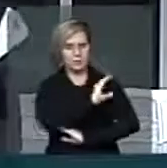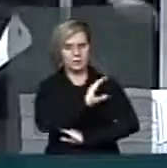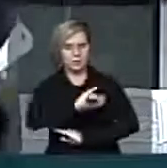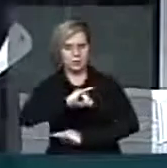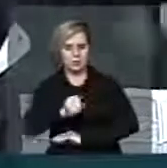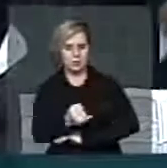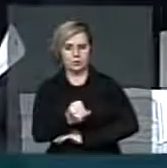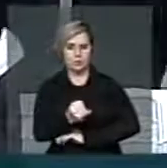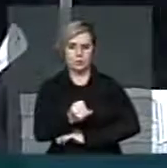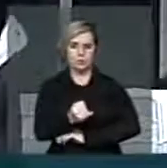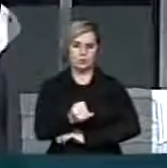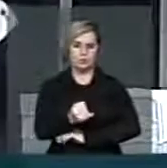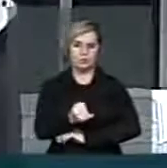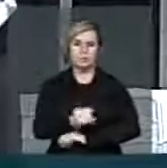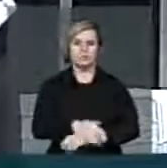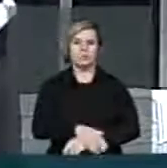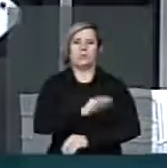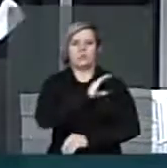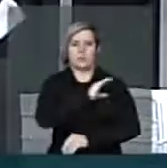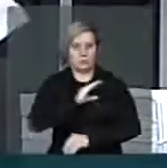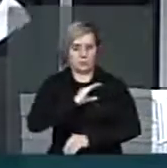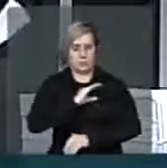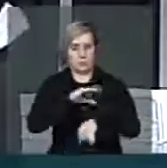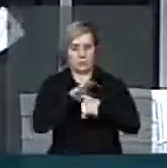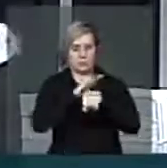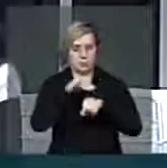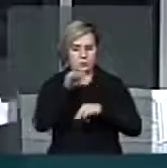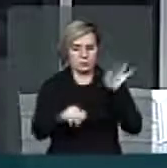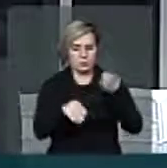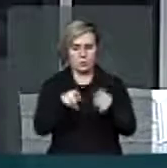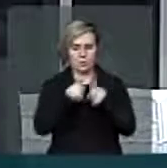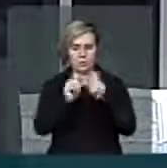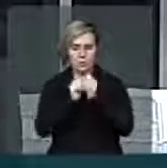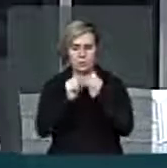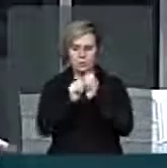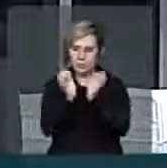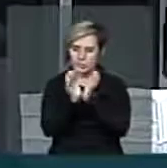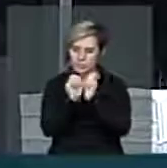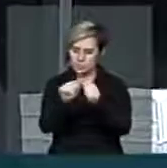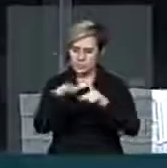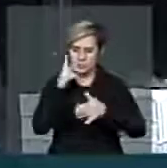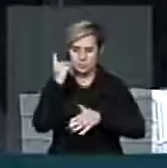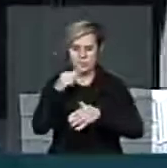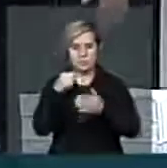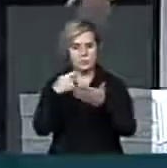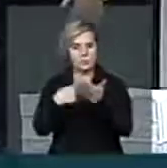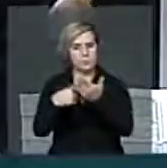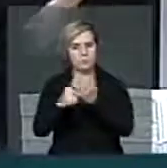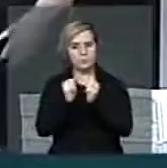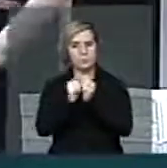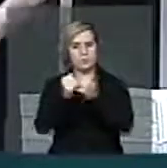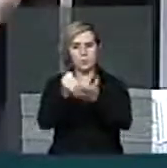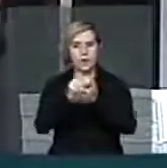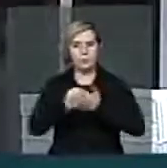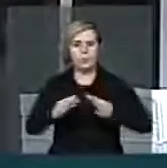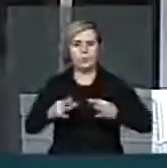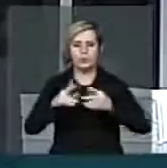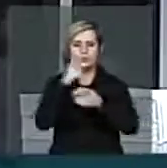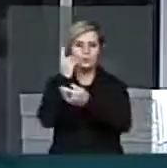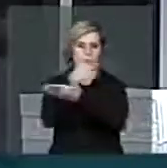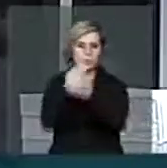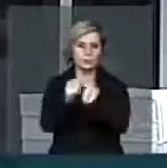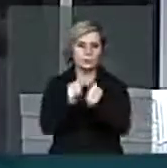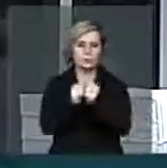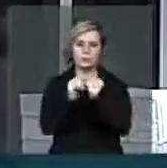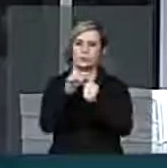Então, organizamos com a AFITERTE o lançamento dessa frente parlamentar, contamos com a presença e o apoio de vários deputados, como o caso do deputado